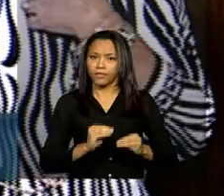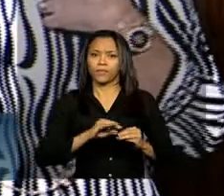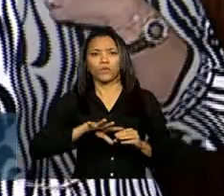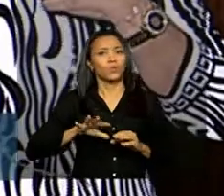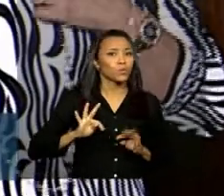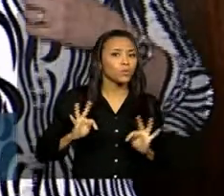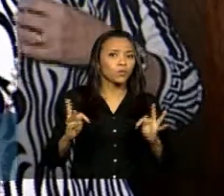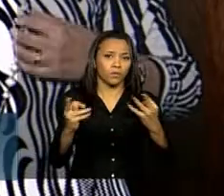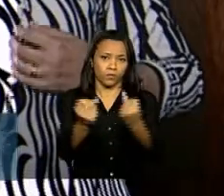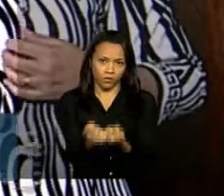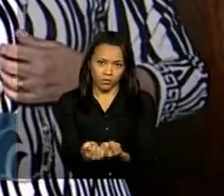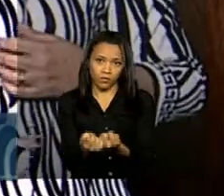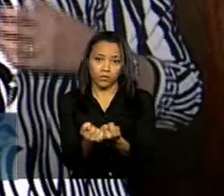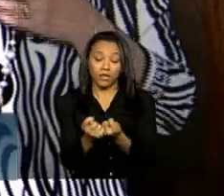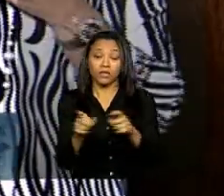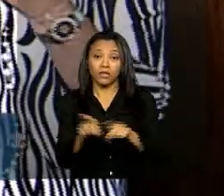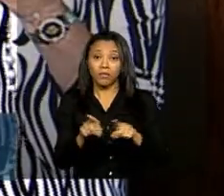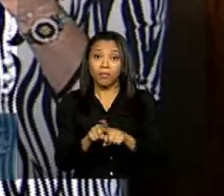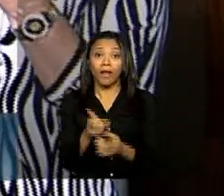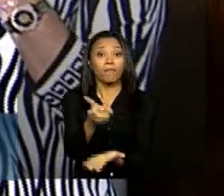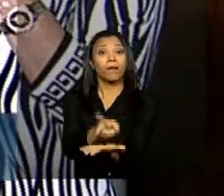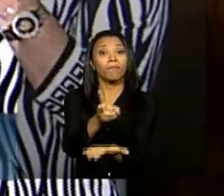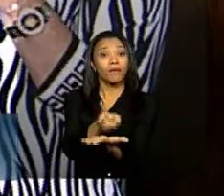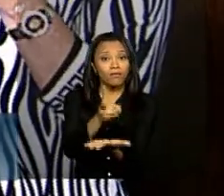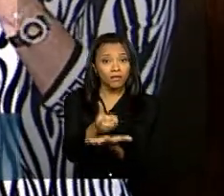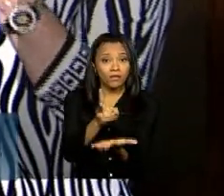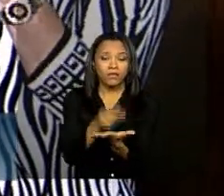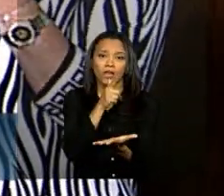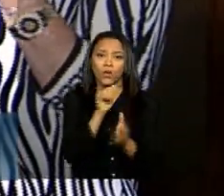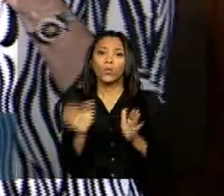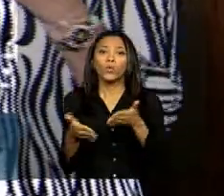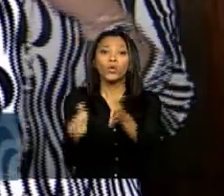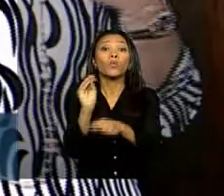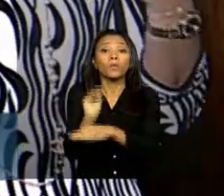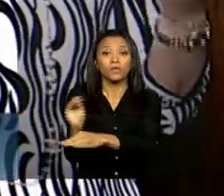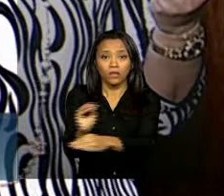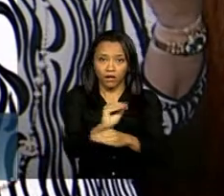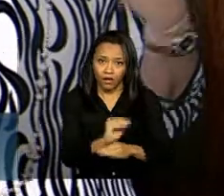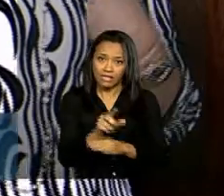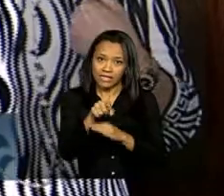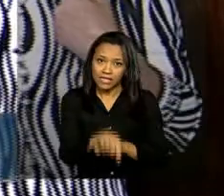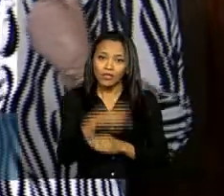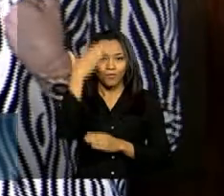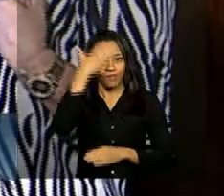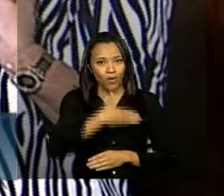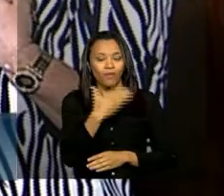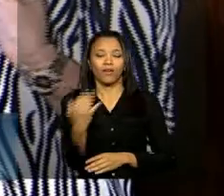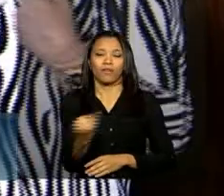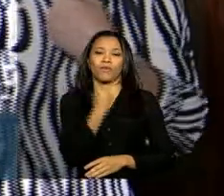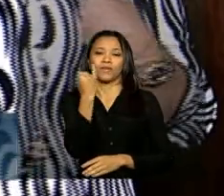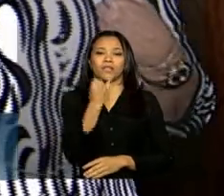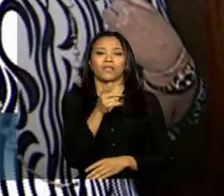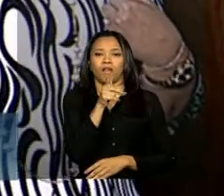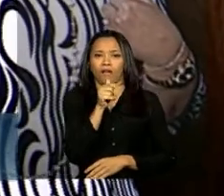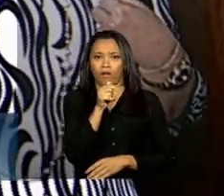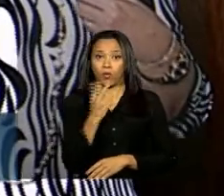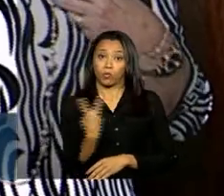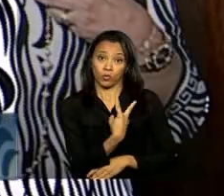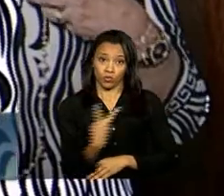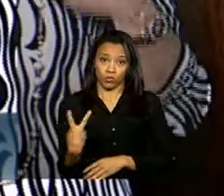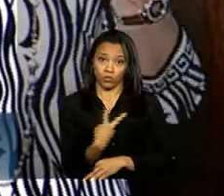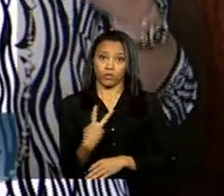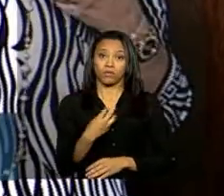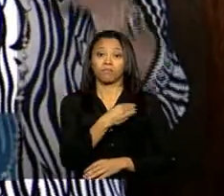possamos perenizar os rios então o final isso aí é mais uma prova da importância da água para nós para os dois ministérios